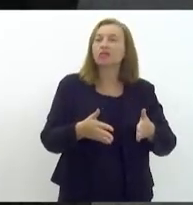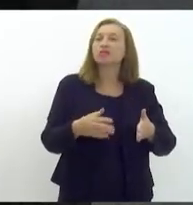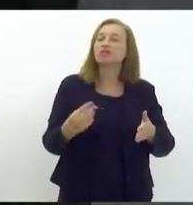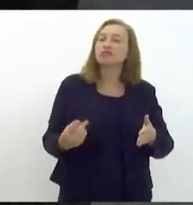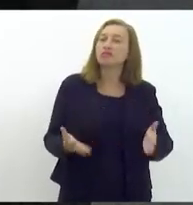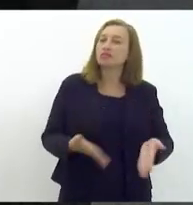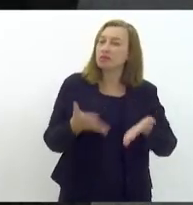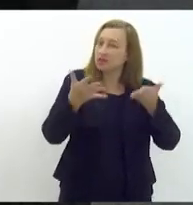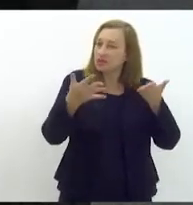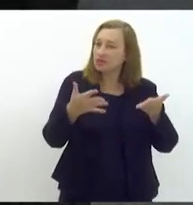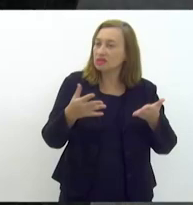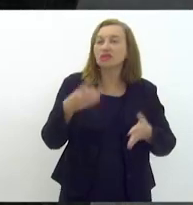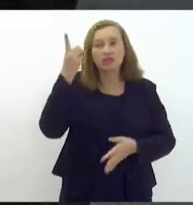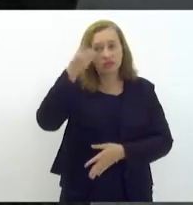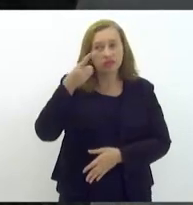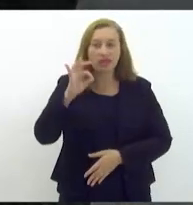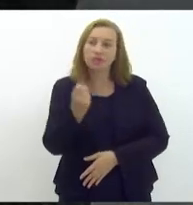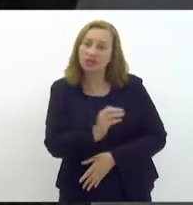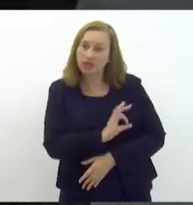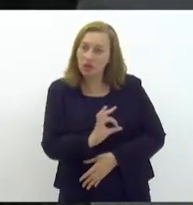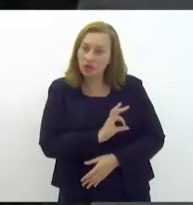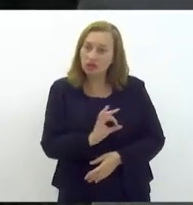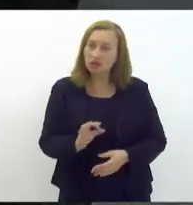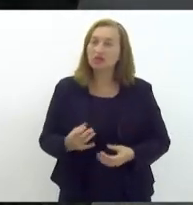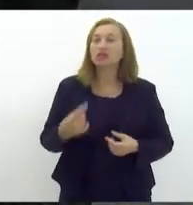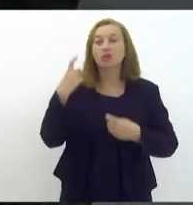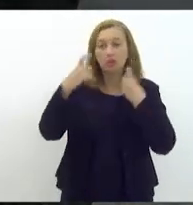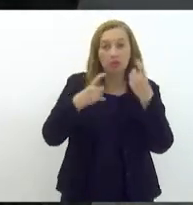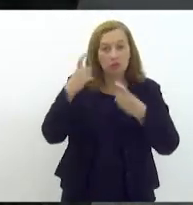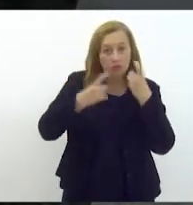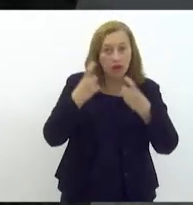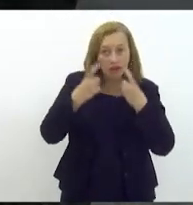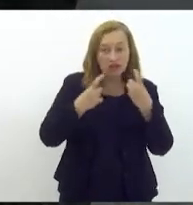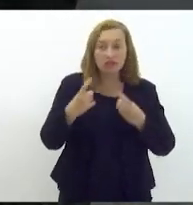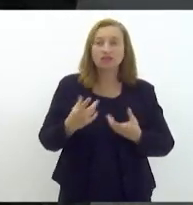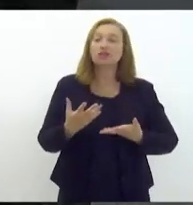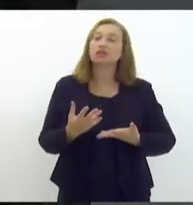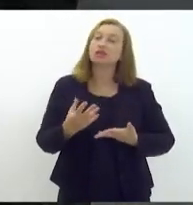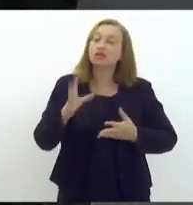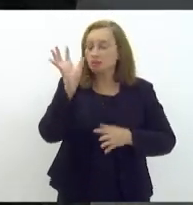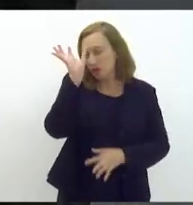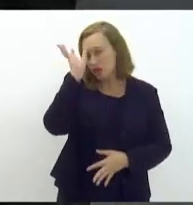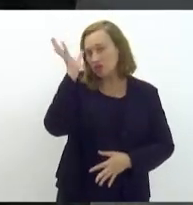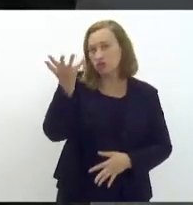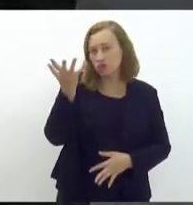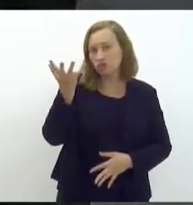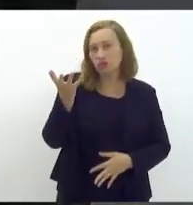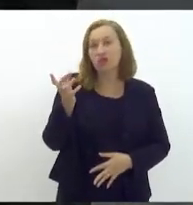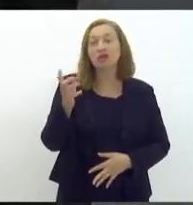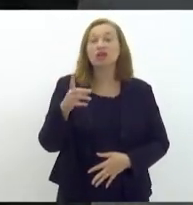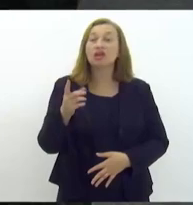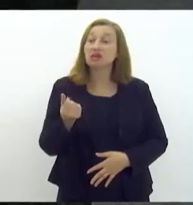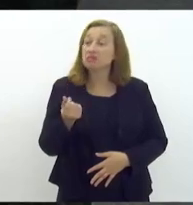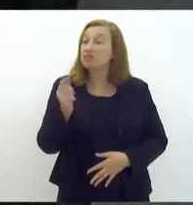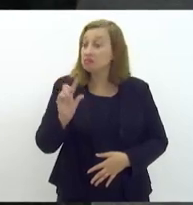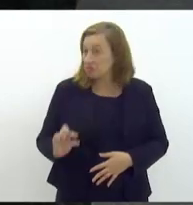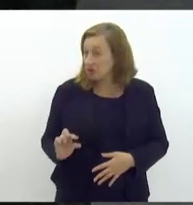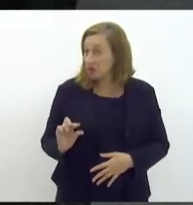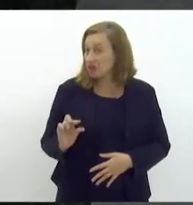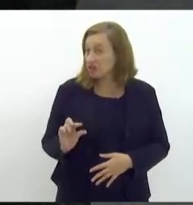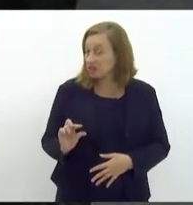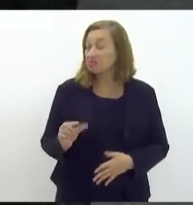iniciativa da deputada Marta Rocha, que está preocupada e dá uma solução que é barata e é